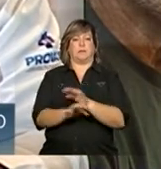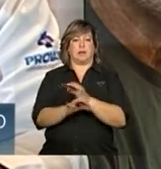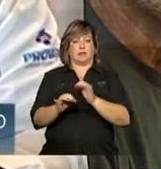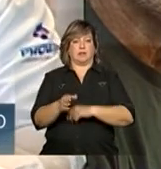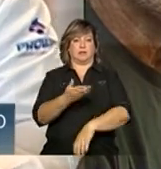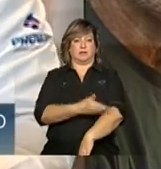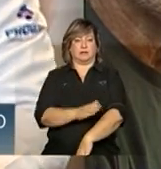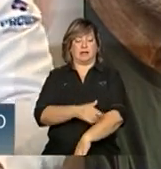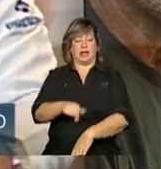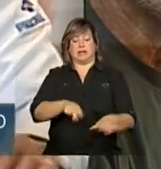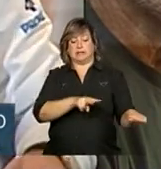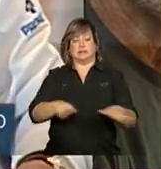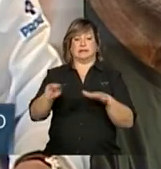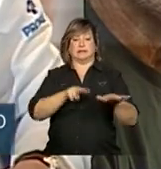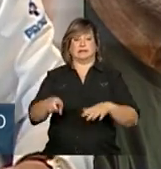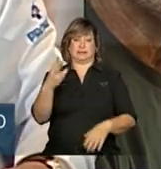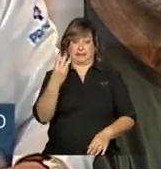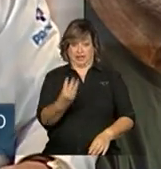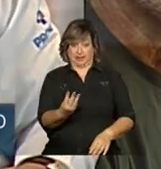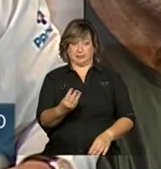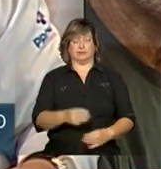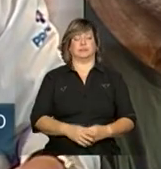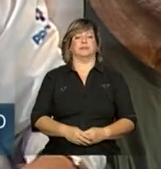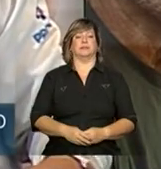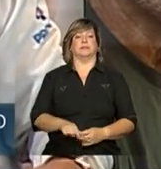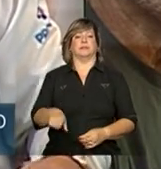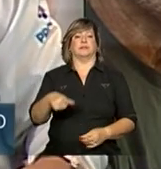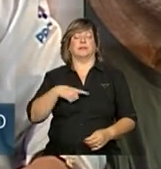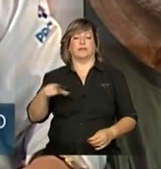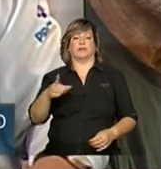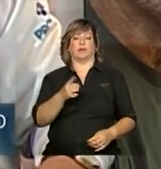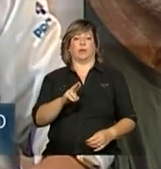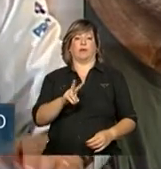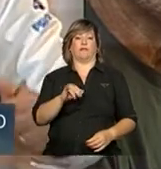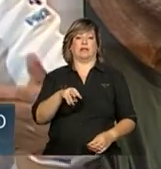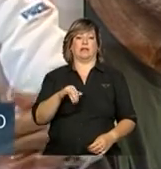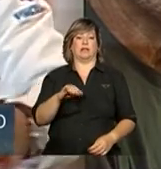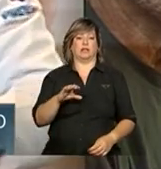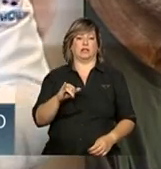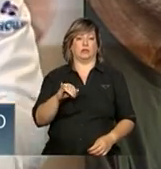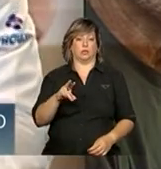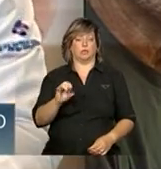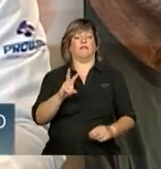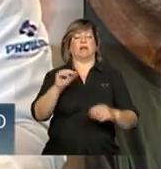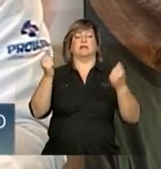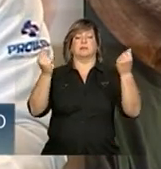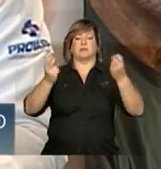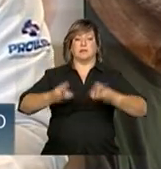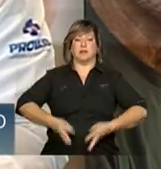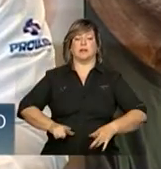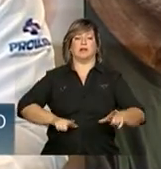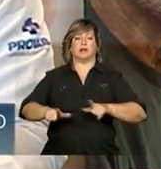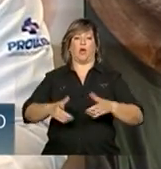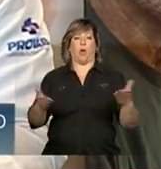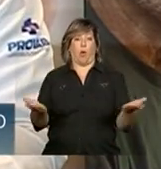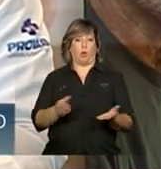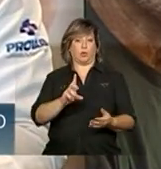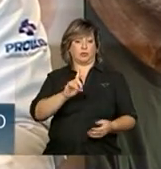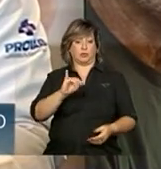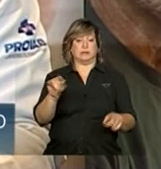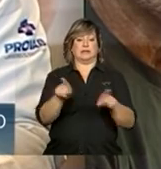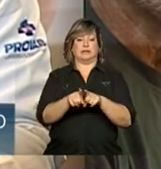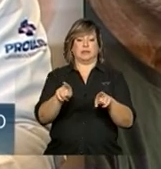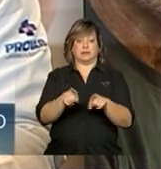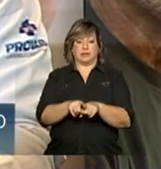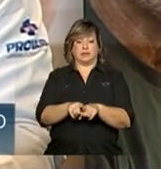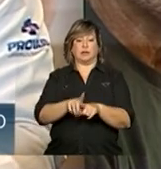próximas três semanas. Os doutores Vinícius e Felipe irão detalhar as atividades do dia de hoje e também